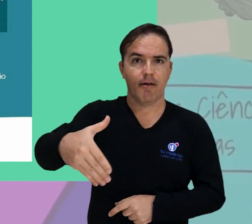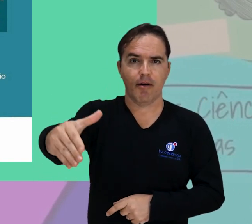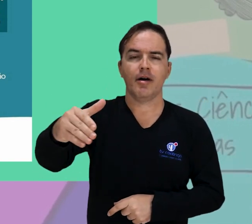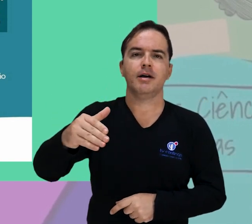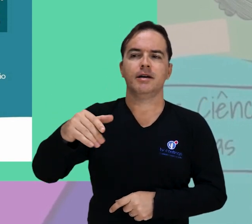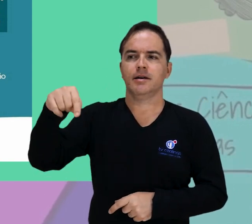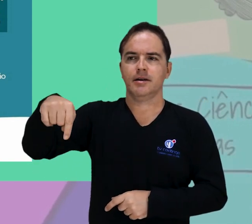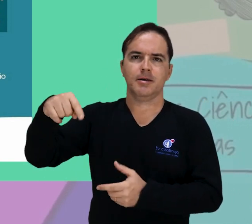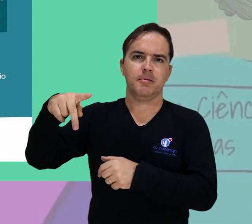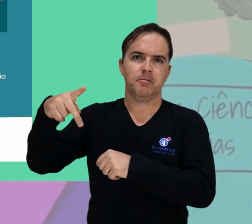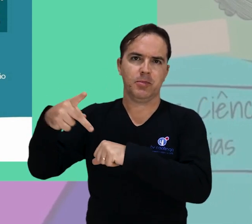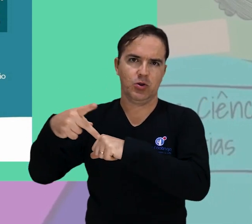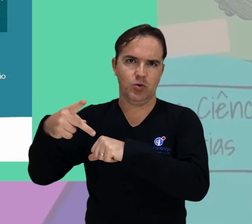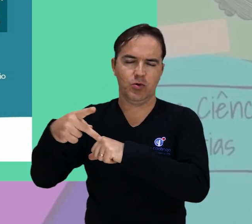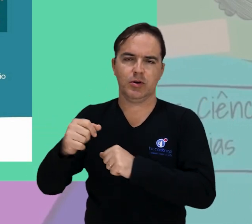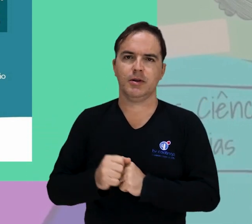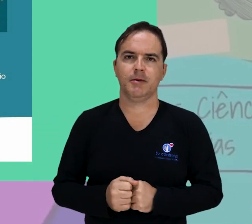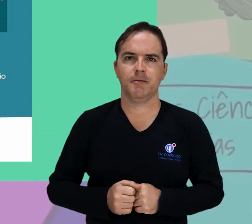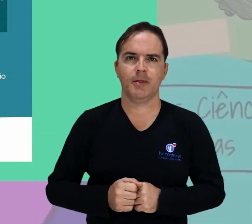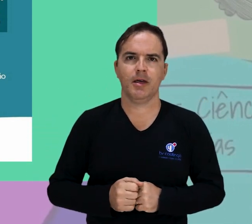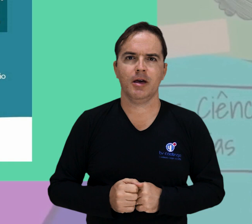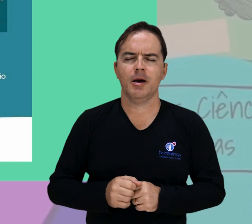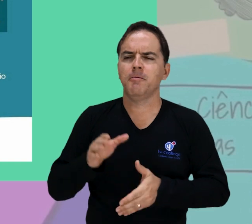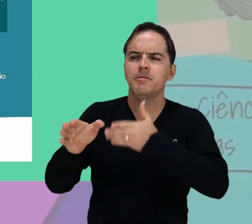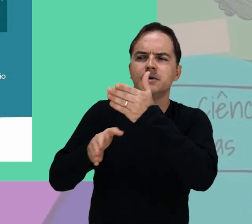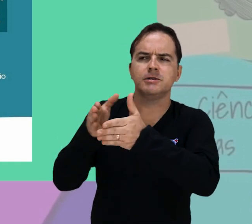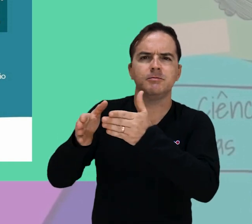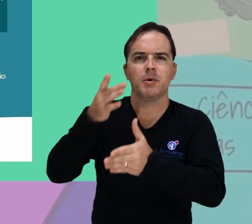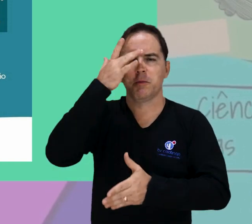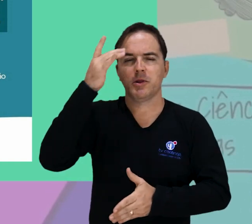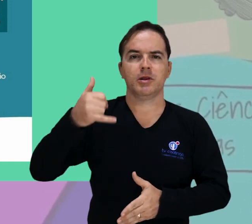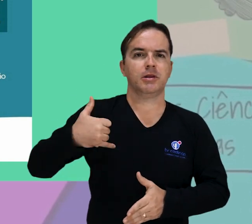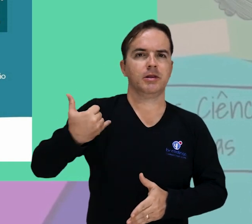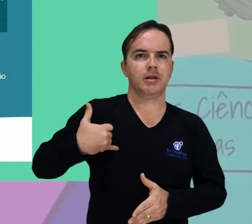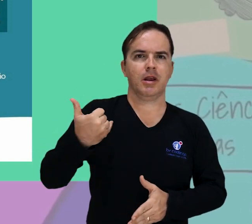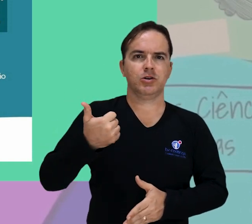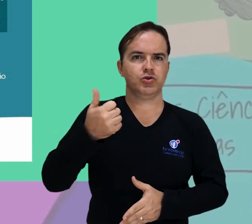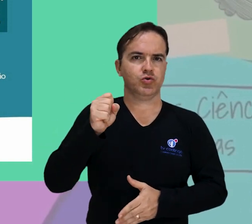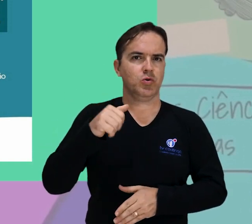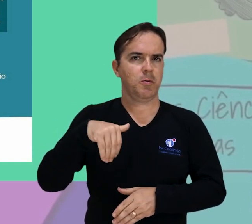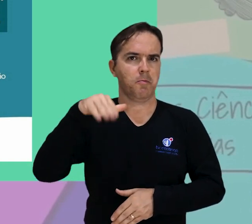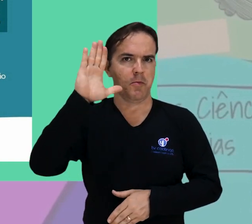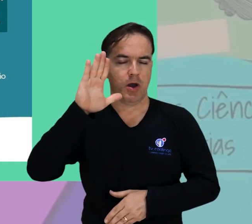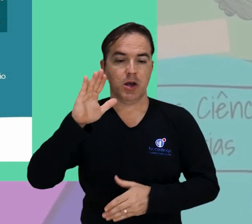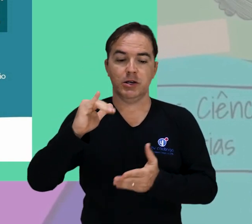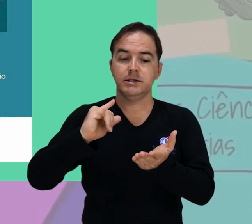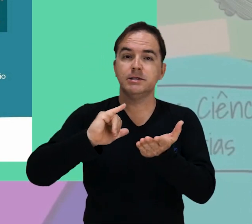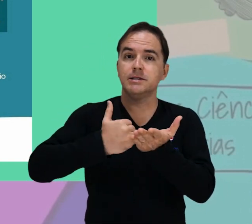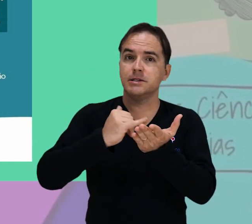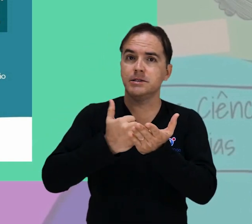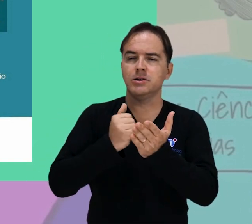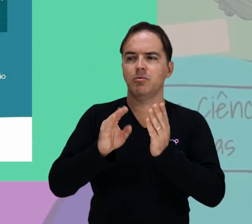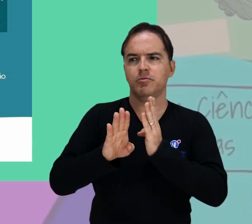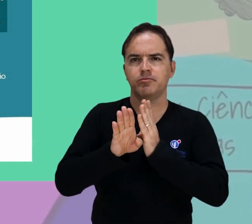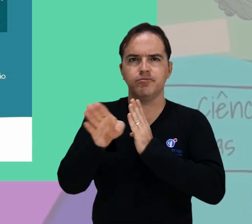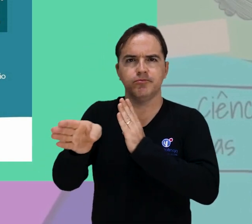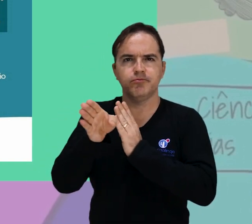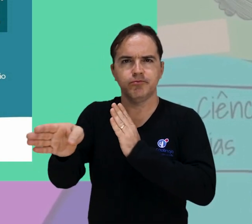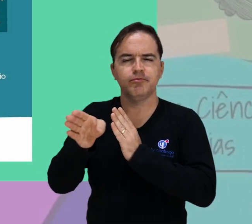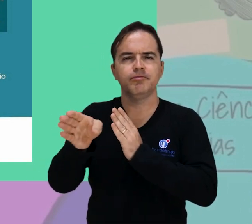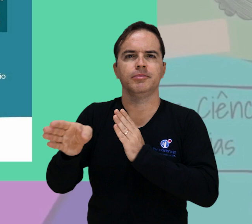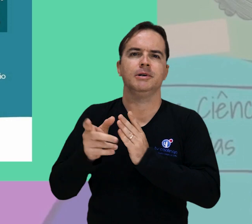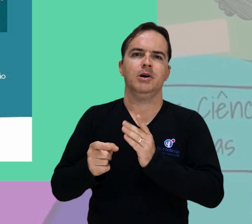Univasf, em Petrolina. Podem participar pessoas com mais de 18 anos. As inscrições são por ordem de chegada. Mais